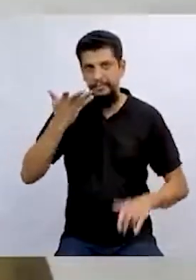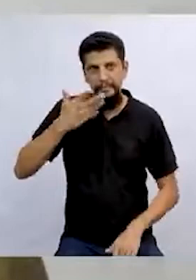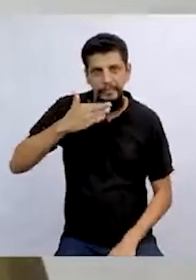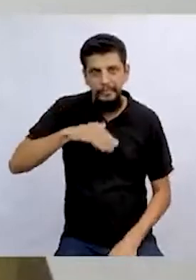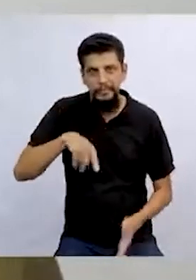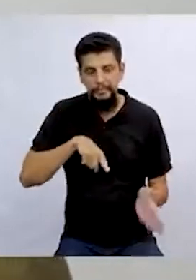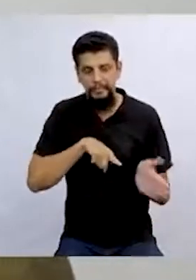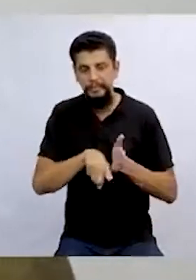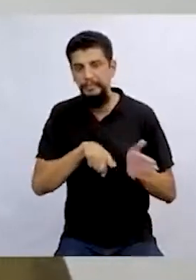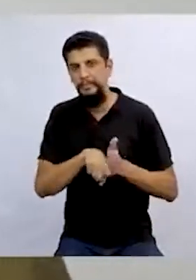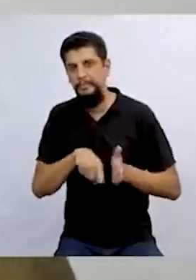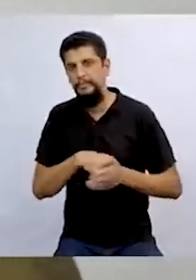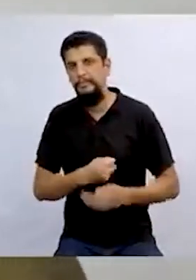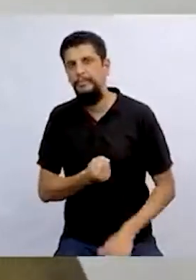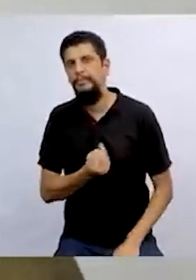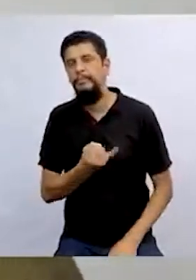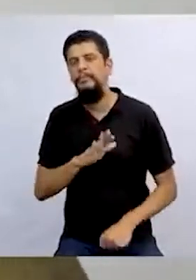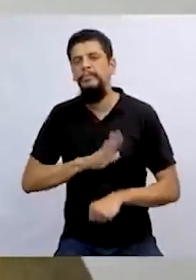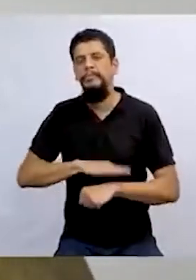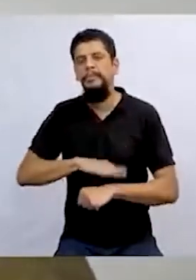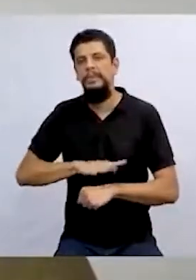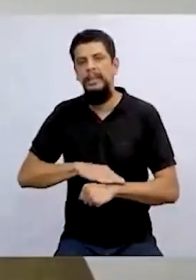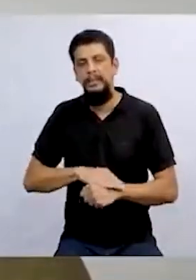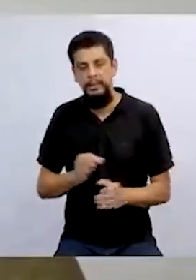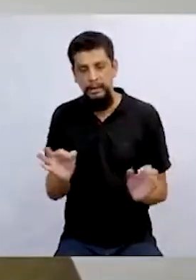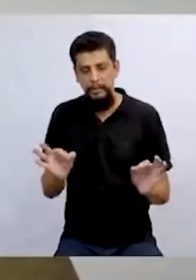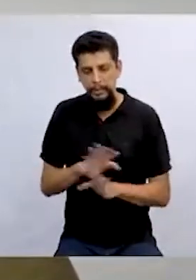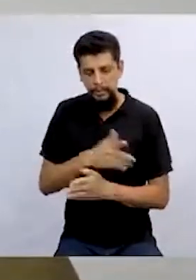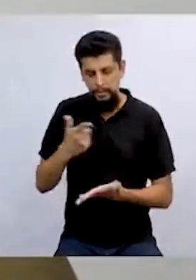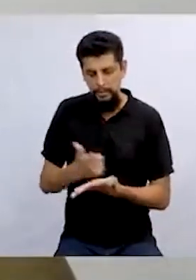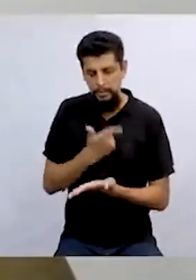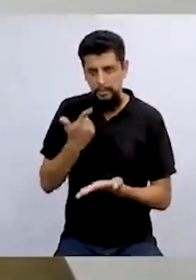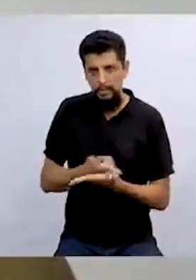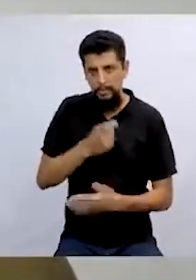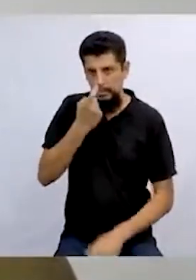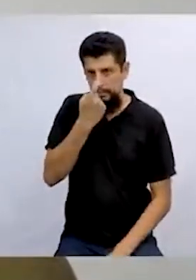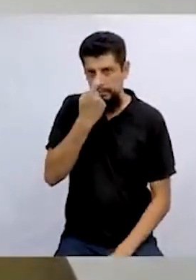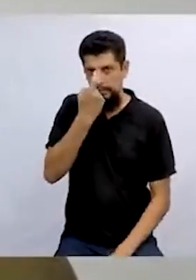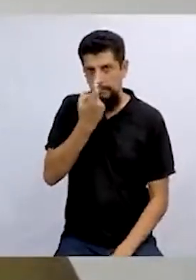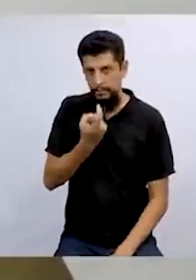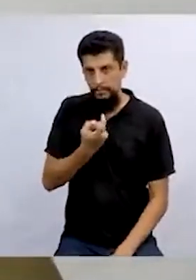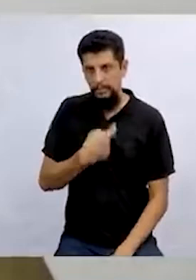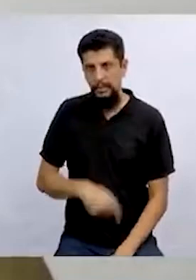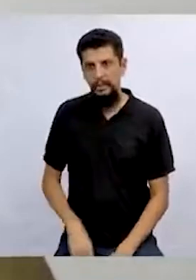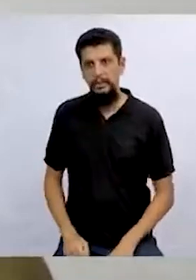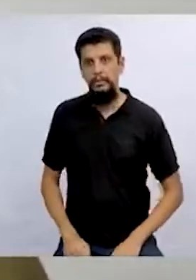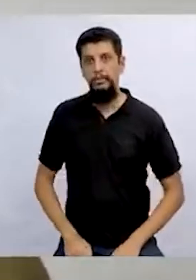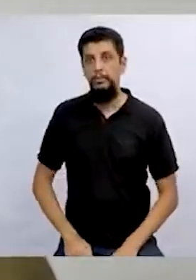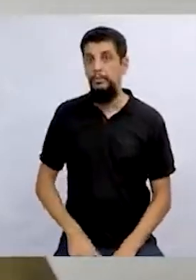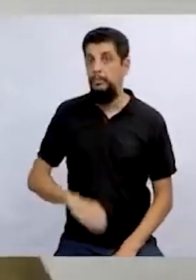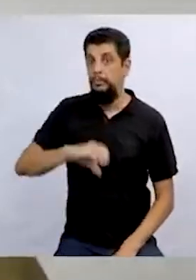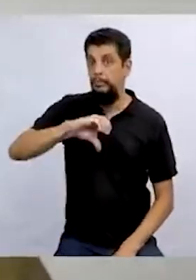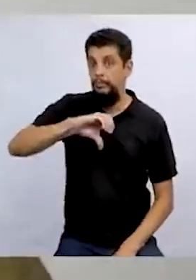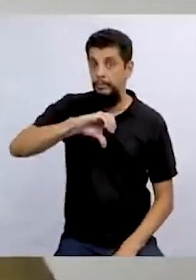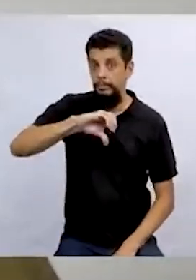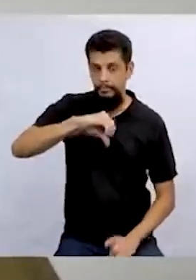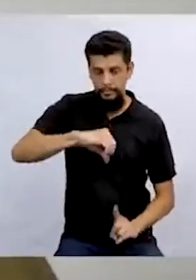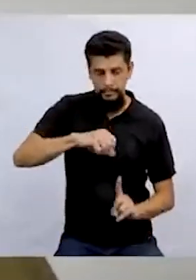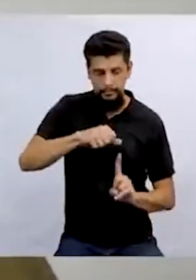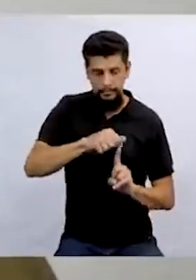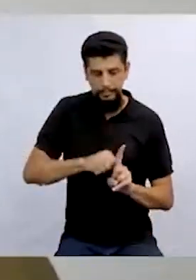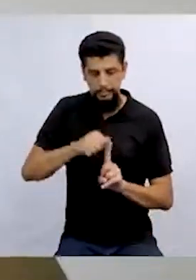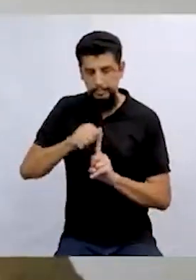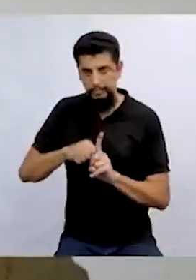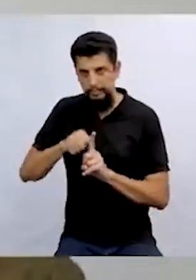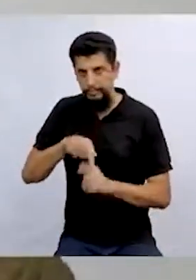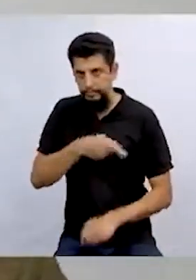As crianças me perguntam assim, quanto tempo levou para ficar pronto o livro da bruxa? Levou nove meses para ficar